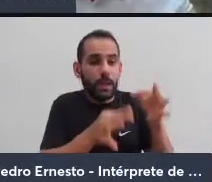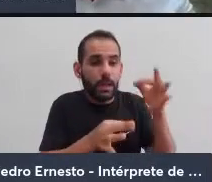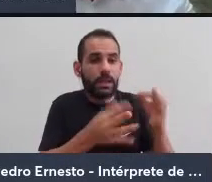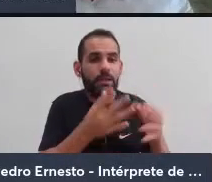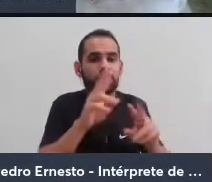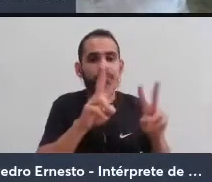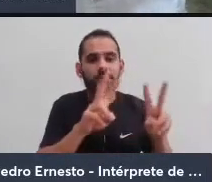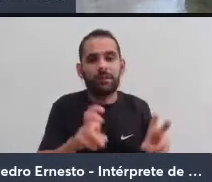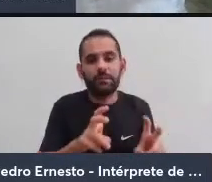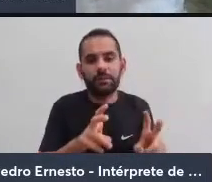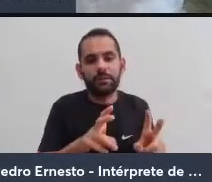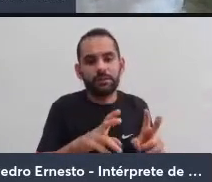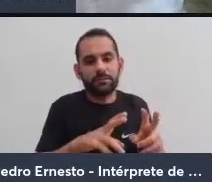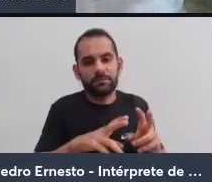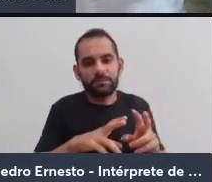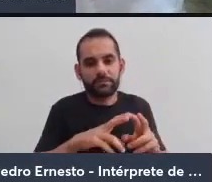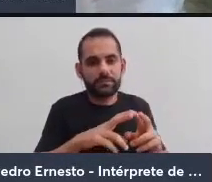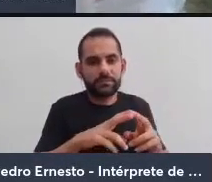que deveria,